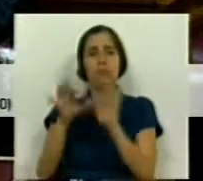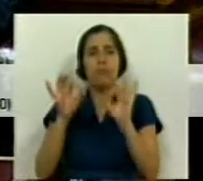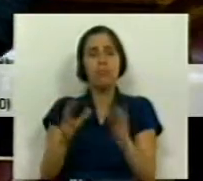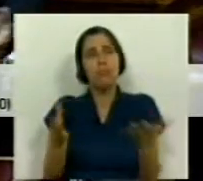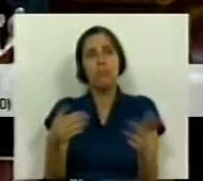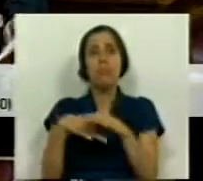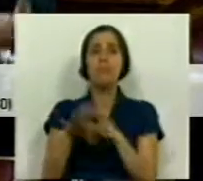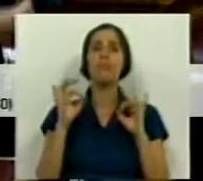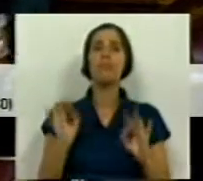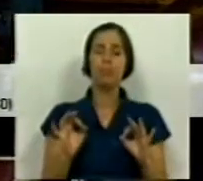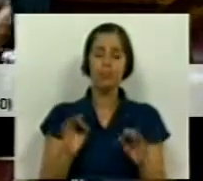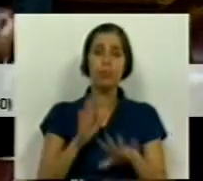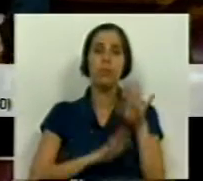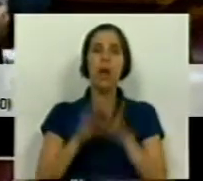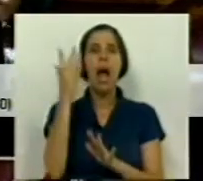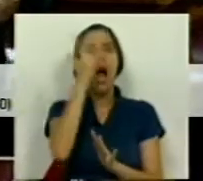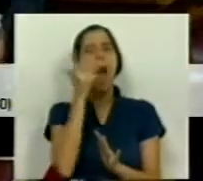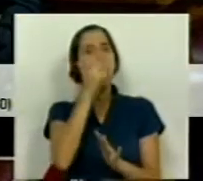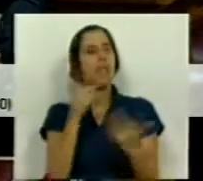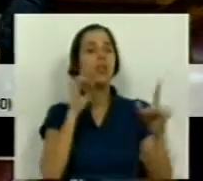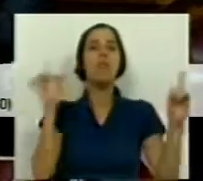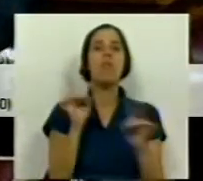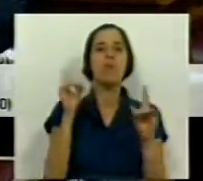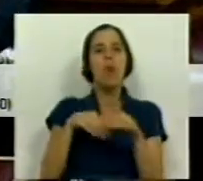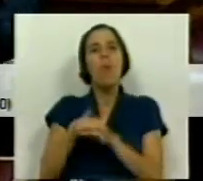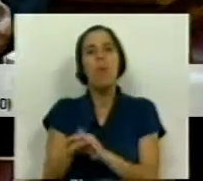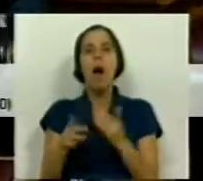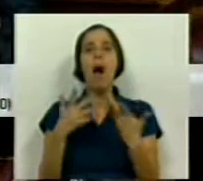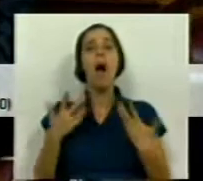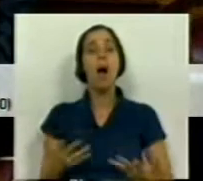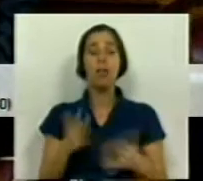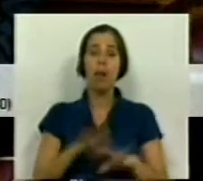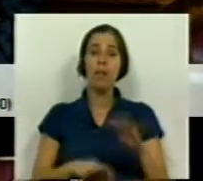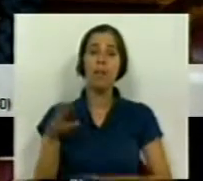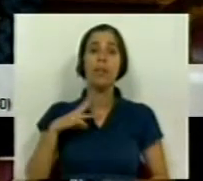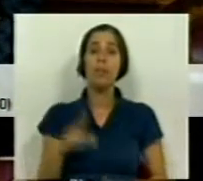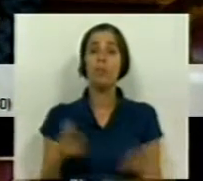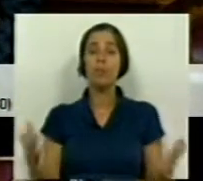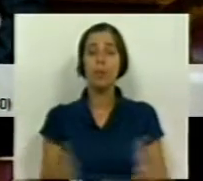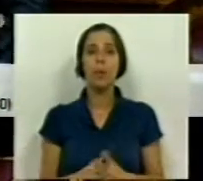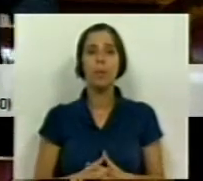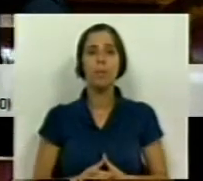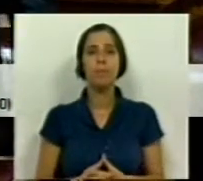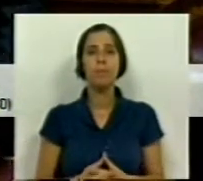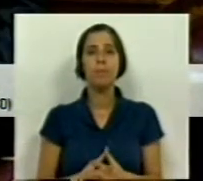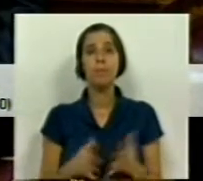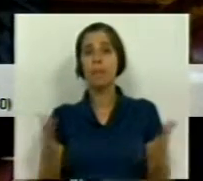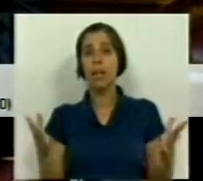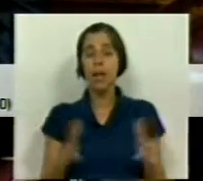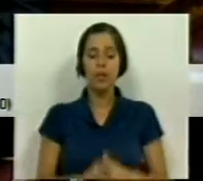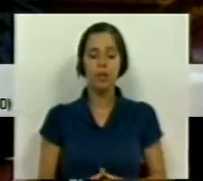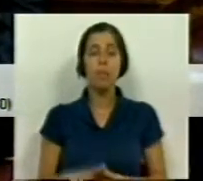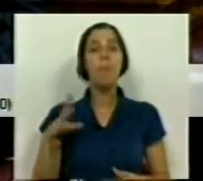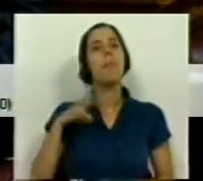propriamente dito, para a produção artística musical que é atualmente produzida em Portugal. Aliás,